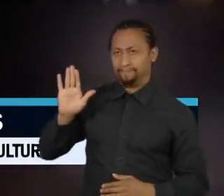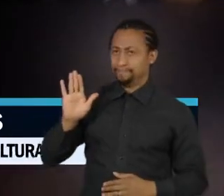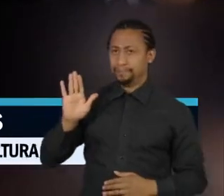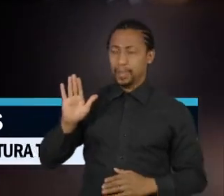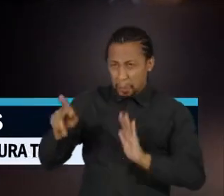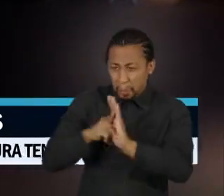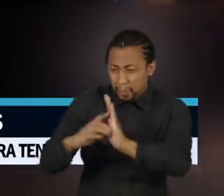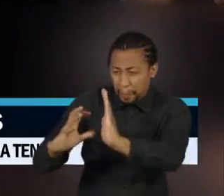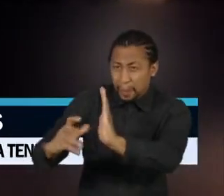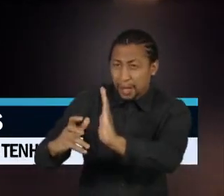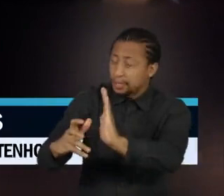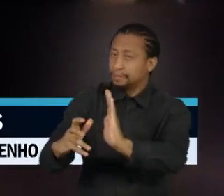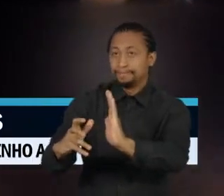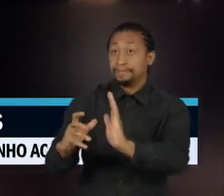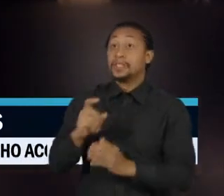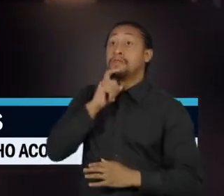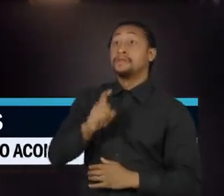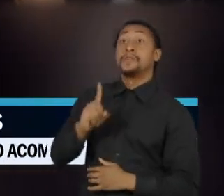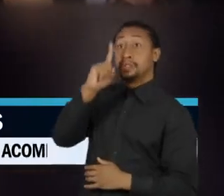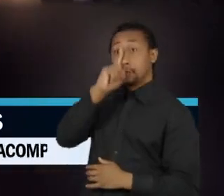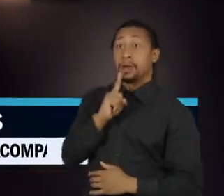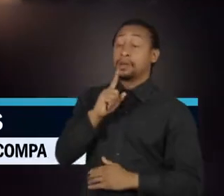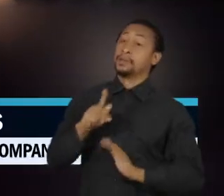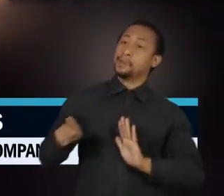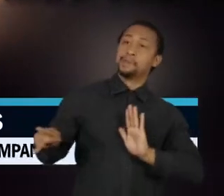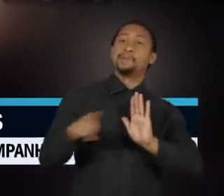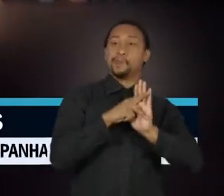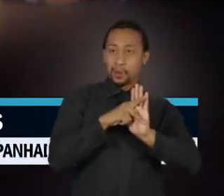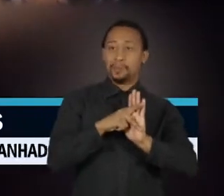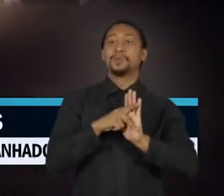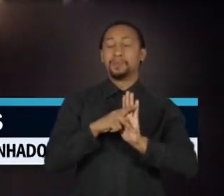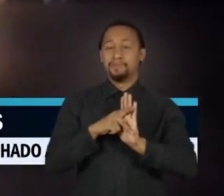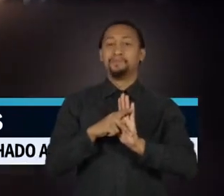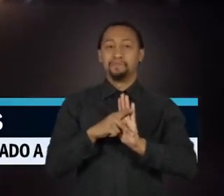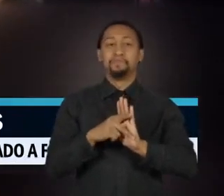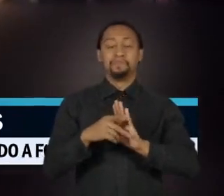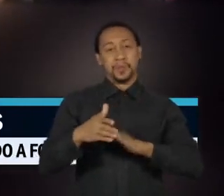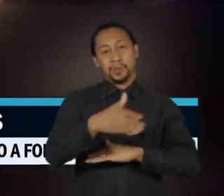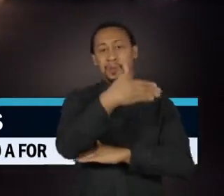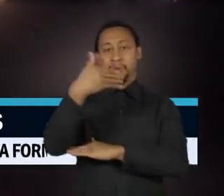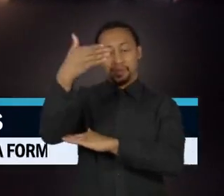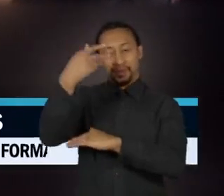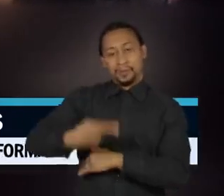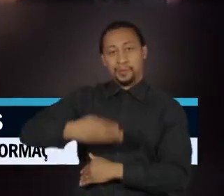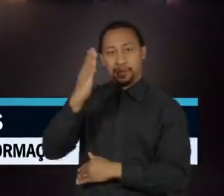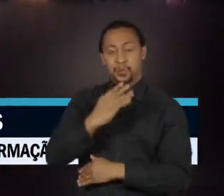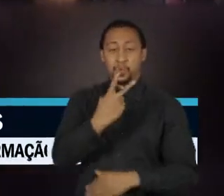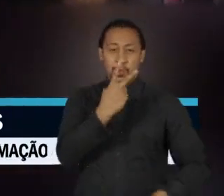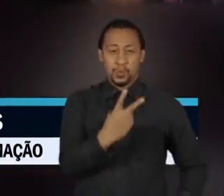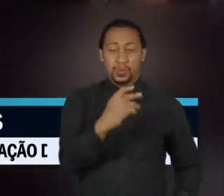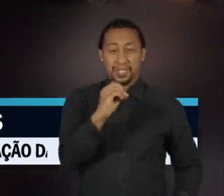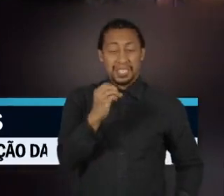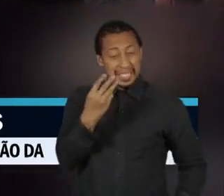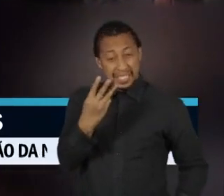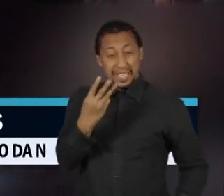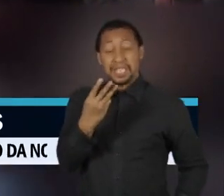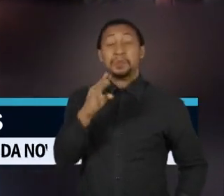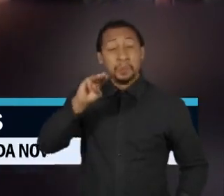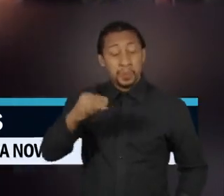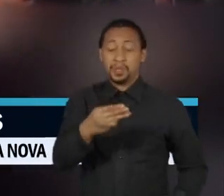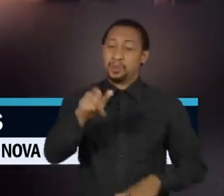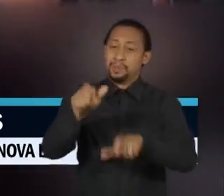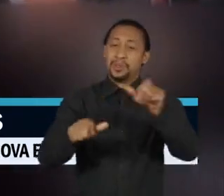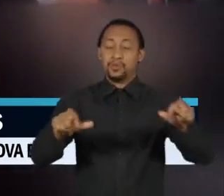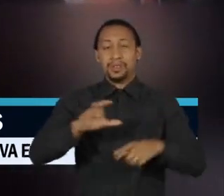O verde e amarelo são as cores para 213 milhões de habitantes que amam esse país. Portanto,